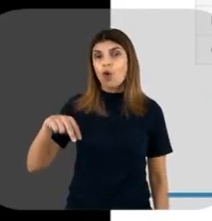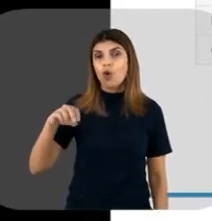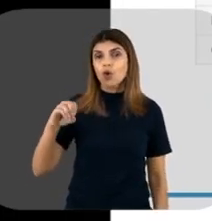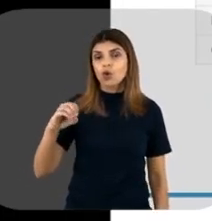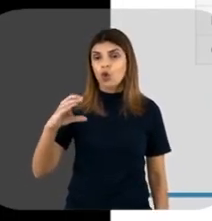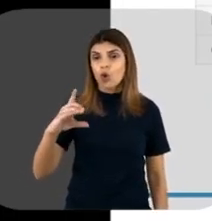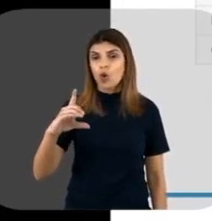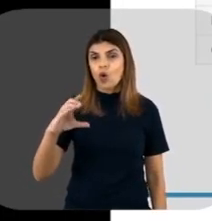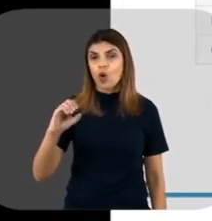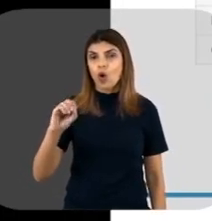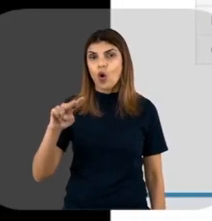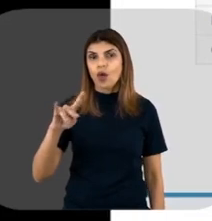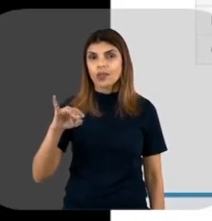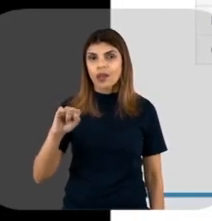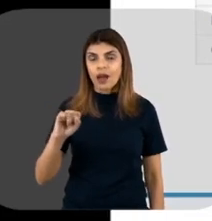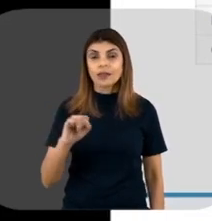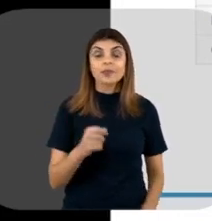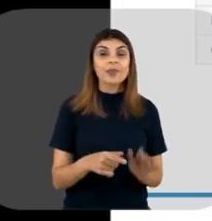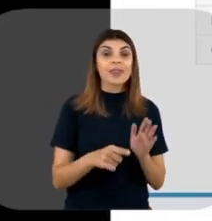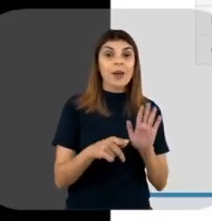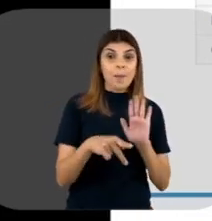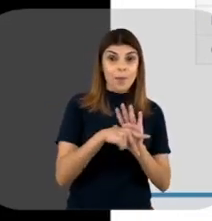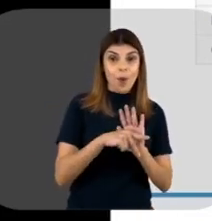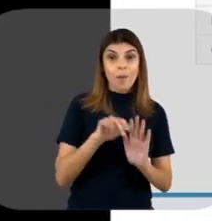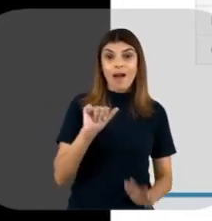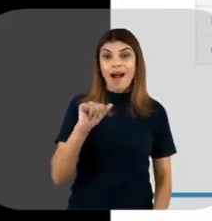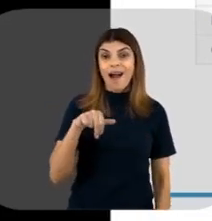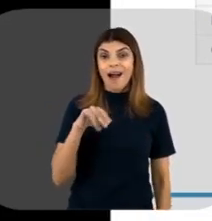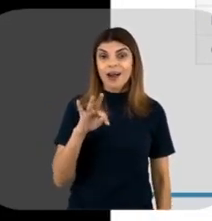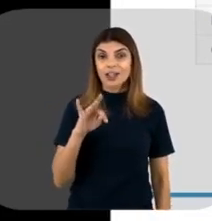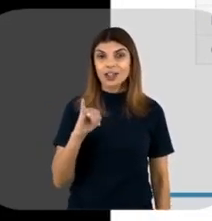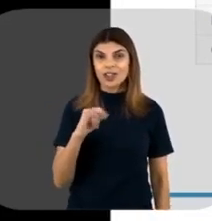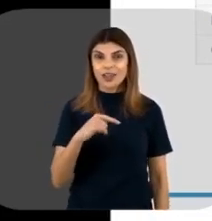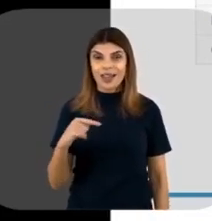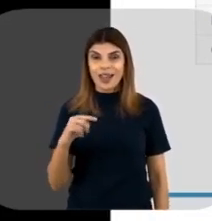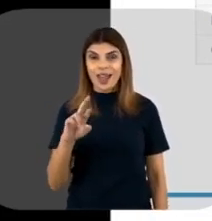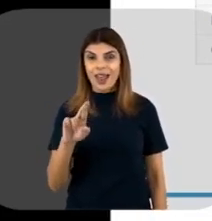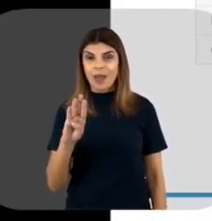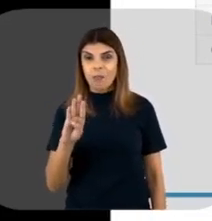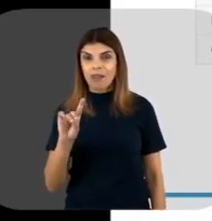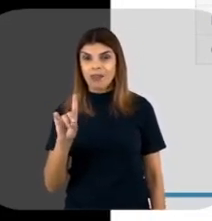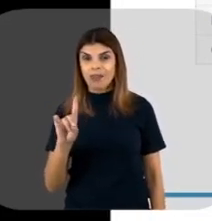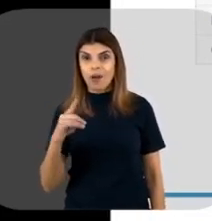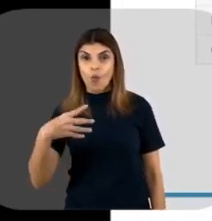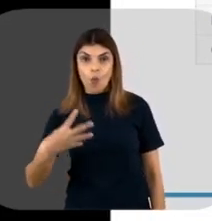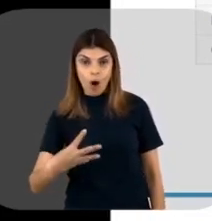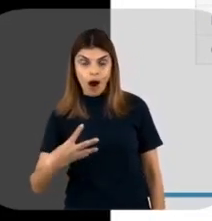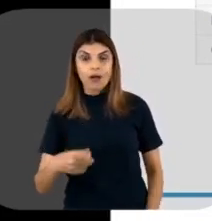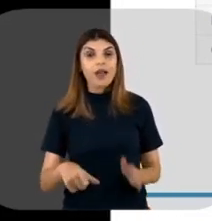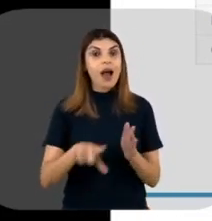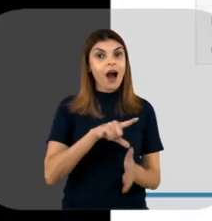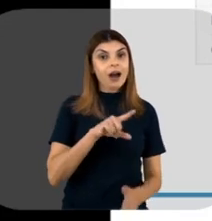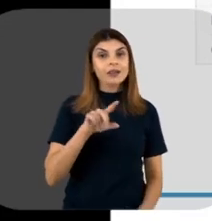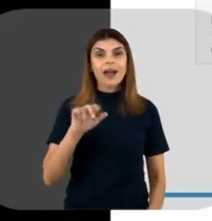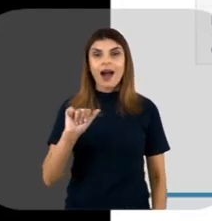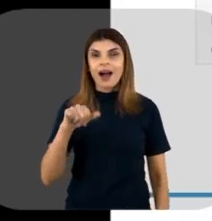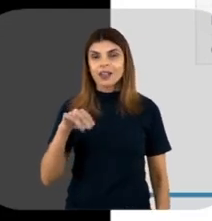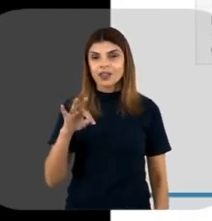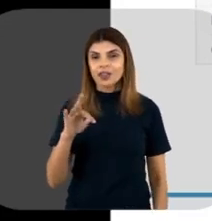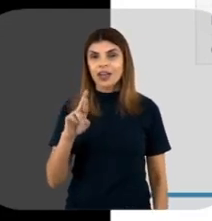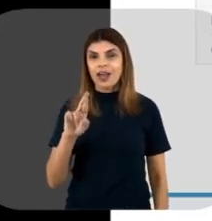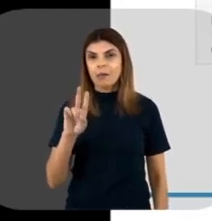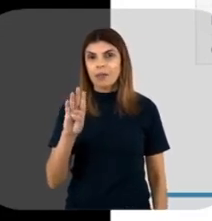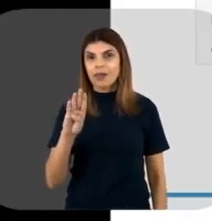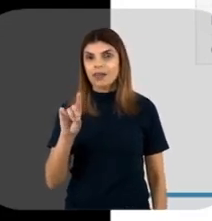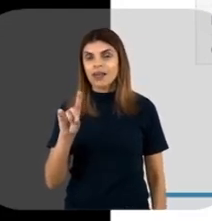monoclonais. Um é esse anti-RBD4, que se liga a uma região diferente, né? Do anti-RBD5, que eu vou falar mais à